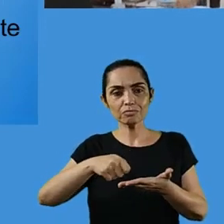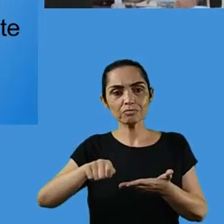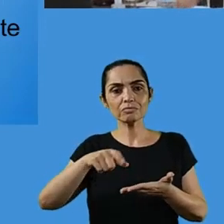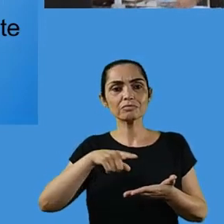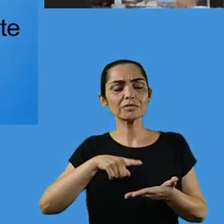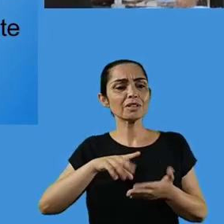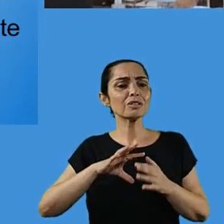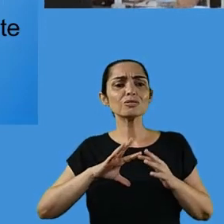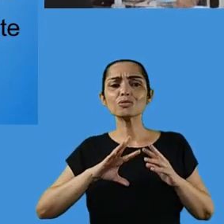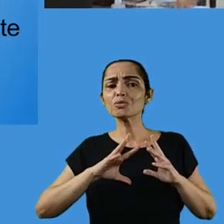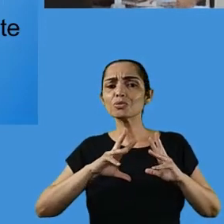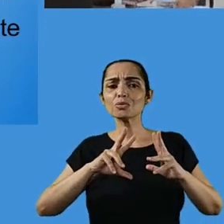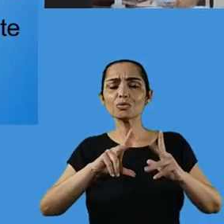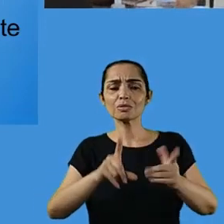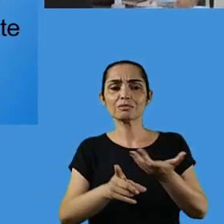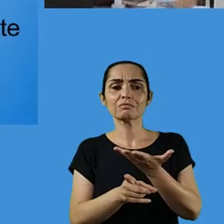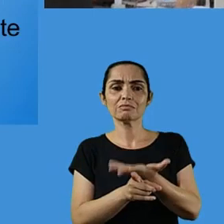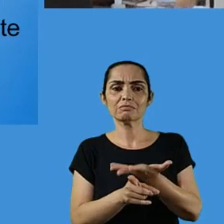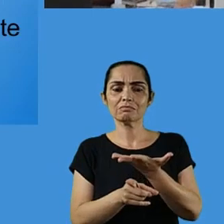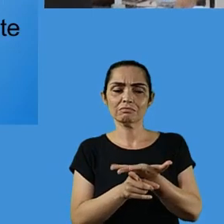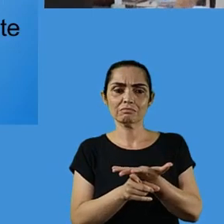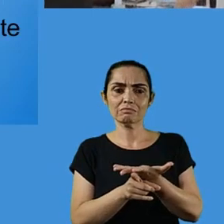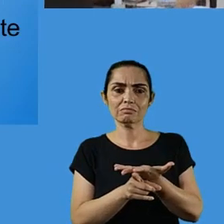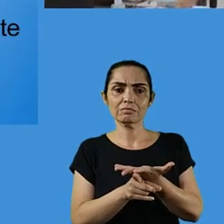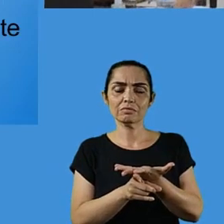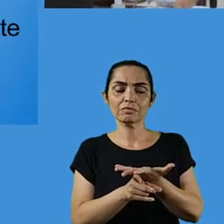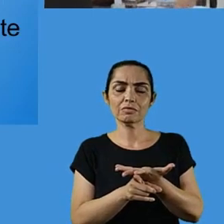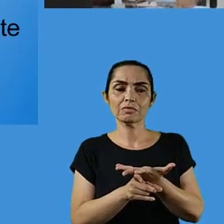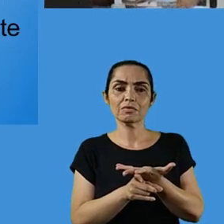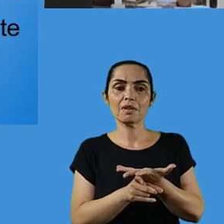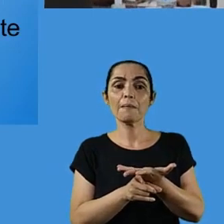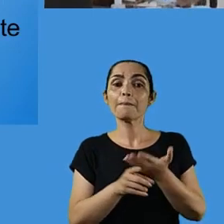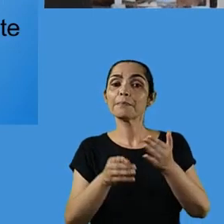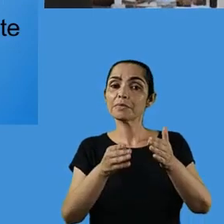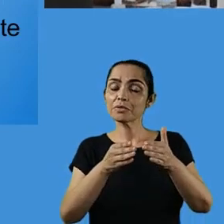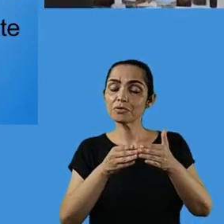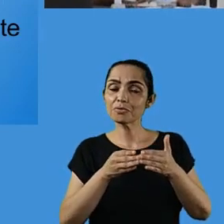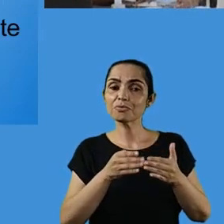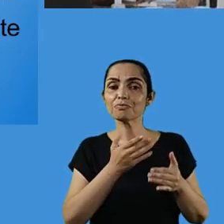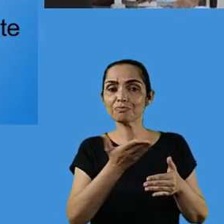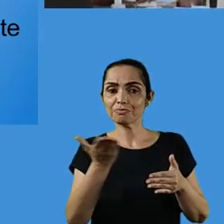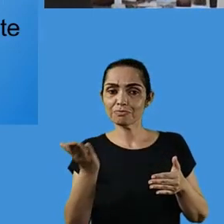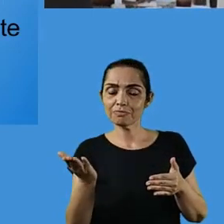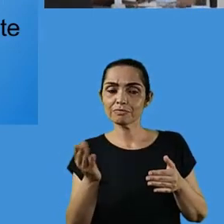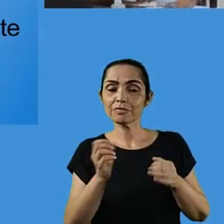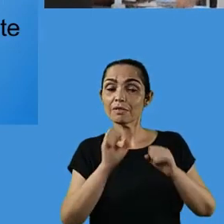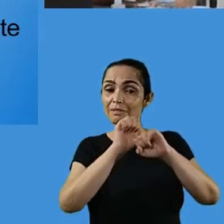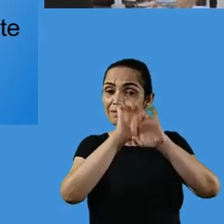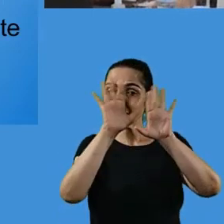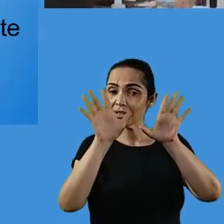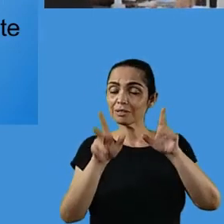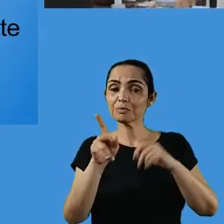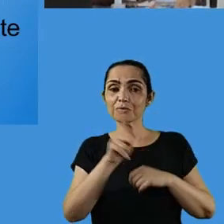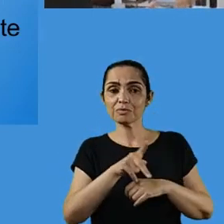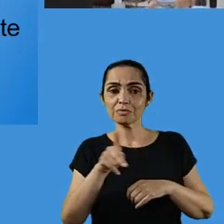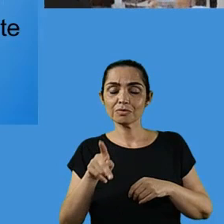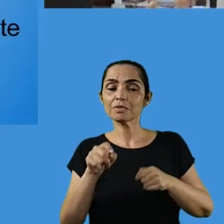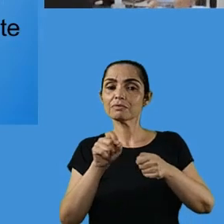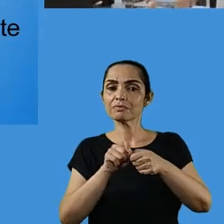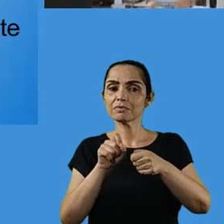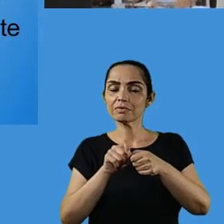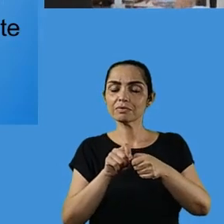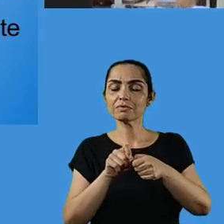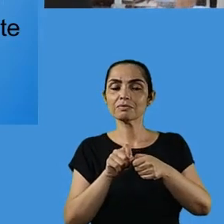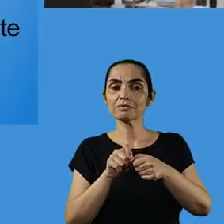muita maestria. Bom, eu vou reforçar algumas coisas aqui que a professora Mônica disse, que a gente vai